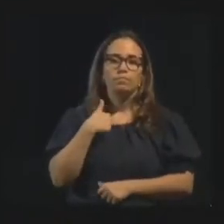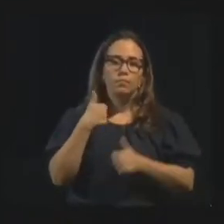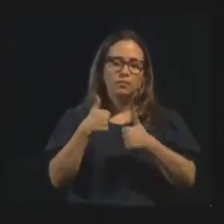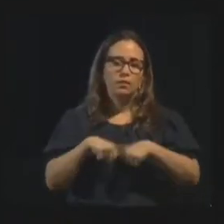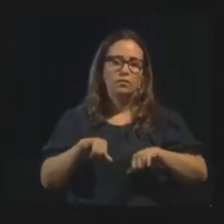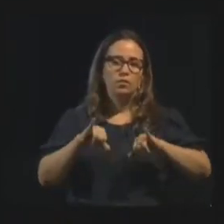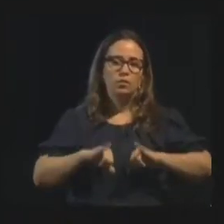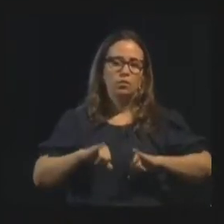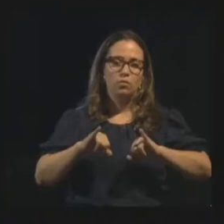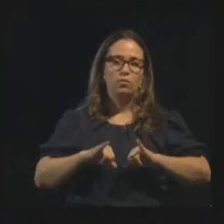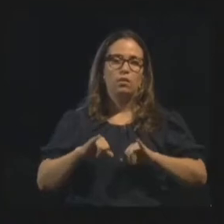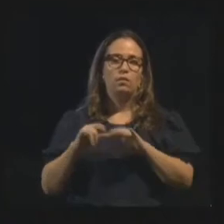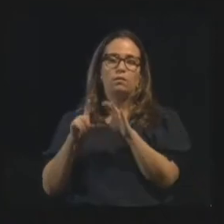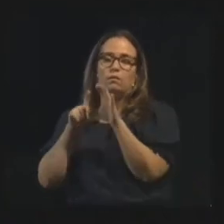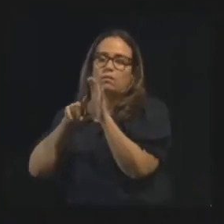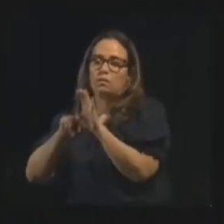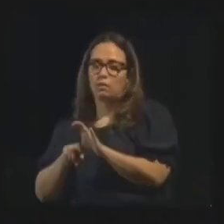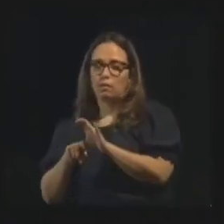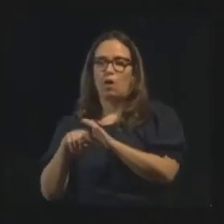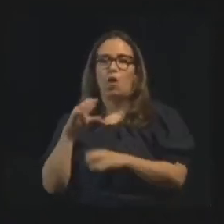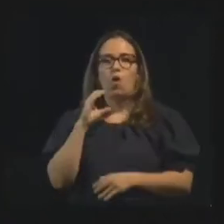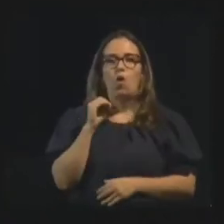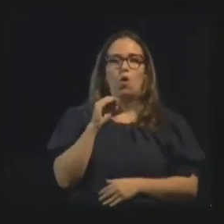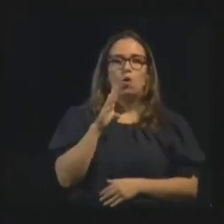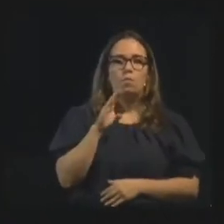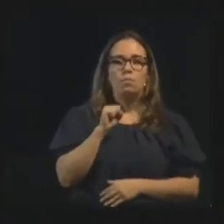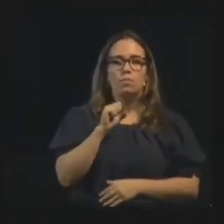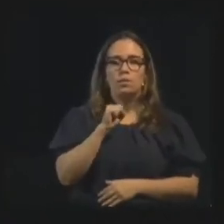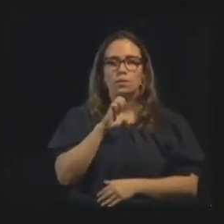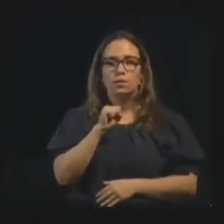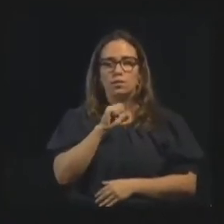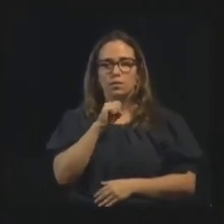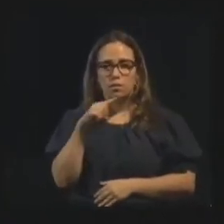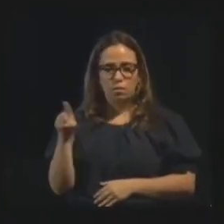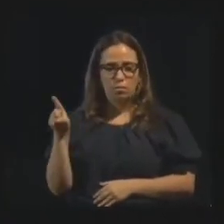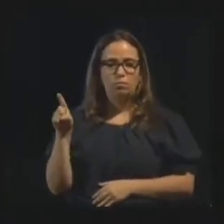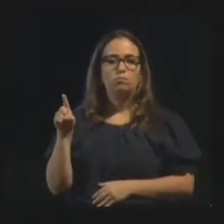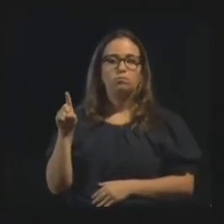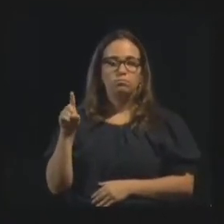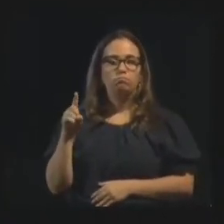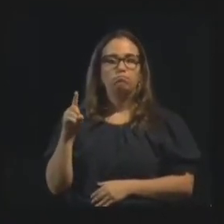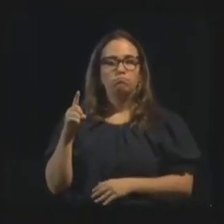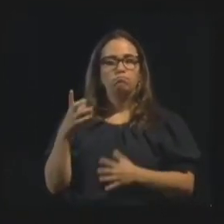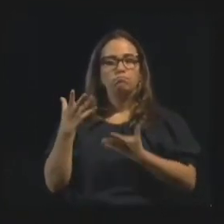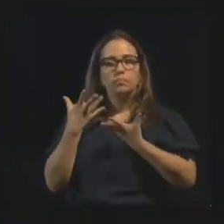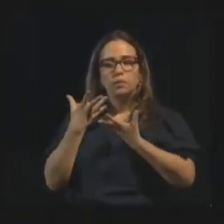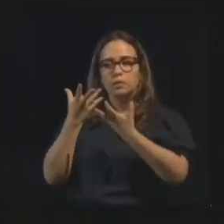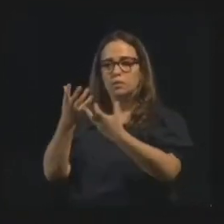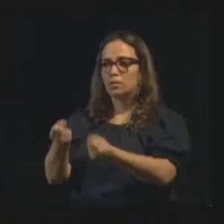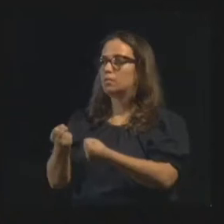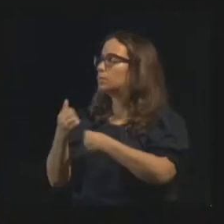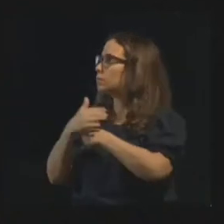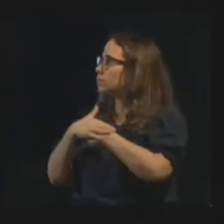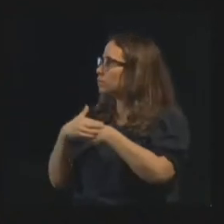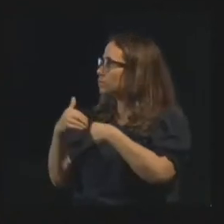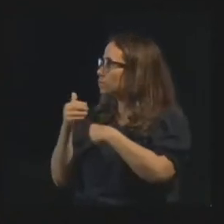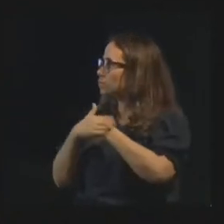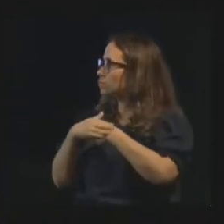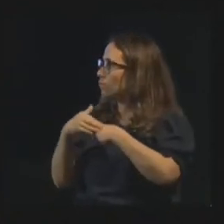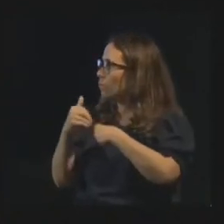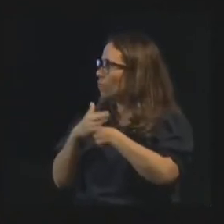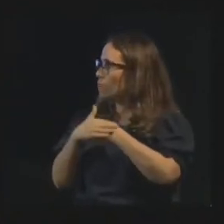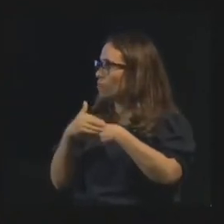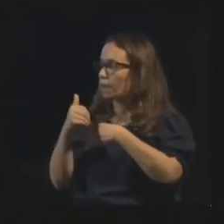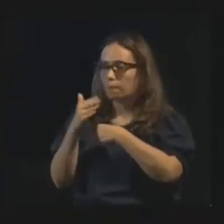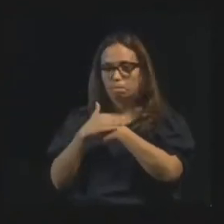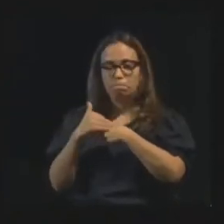obsessão espiritual grave e foi muito bem recebido, com muito carinho e